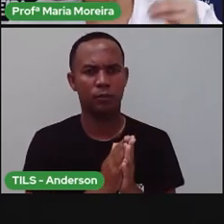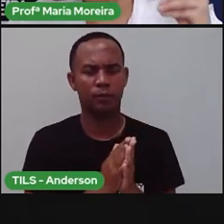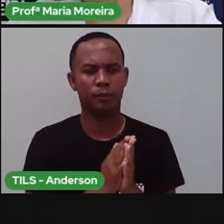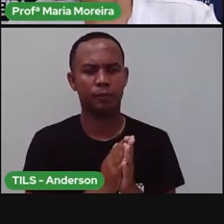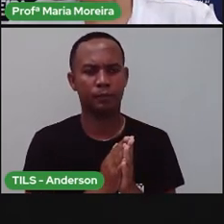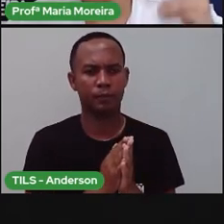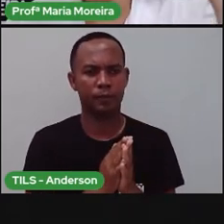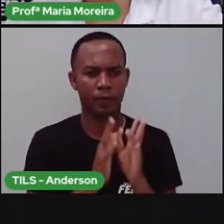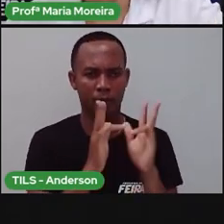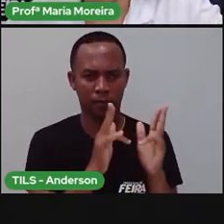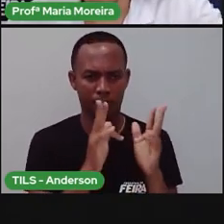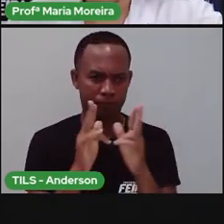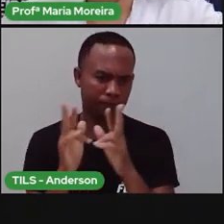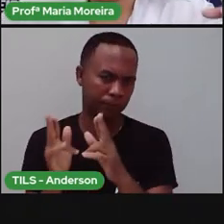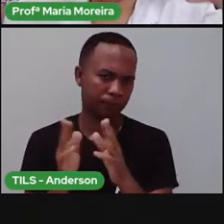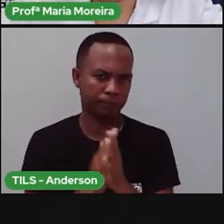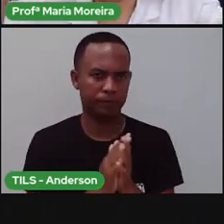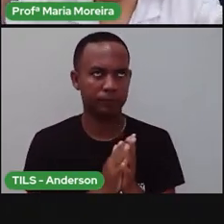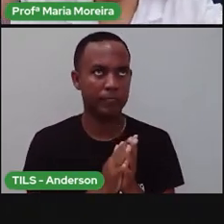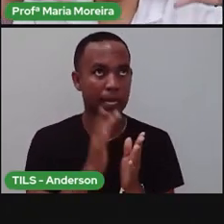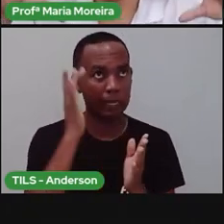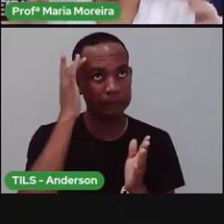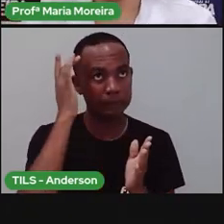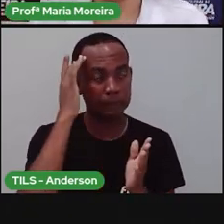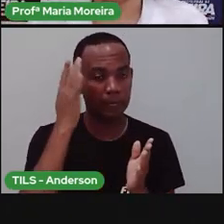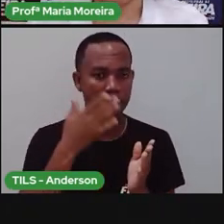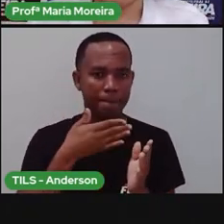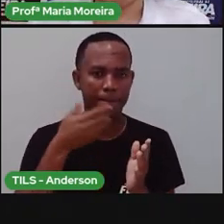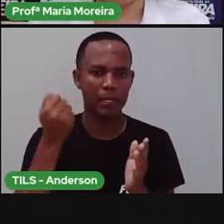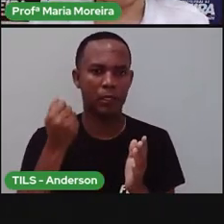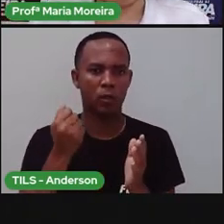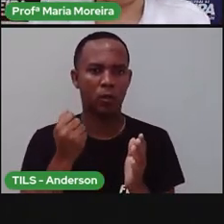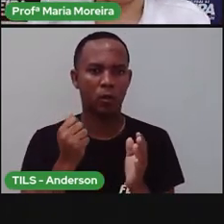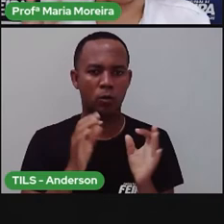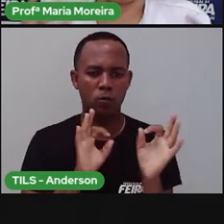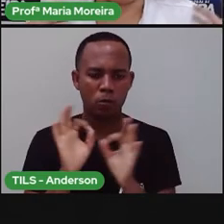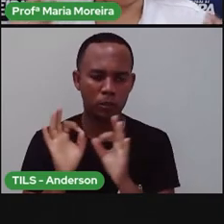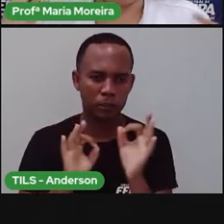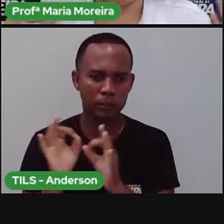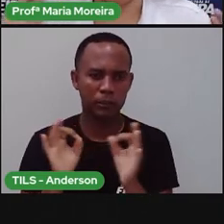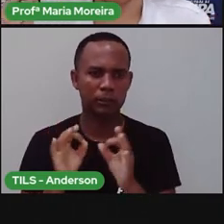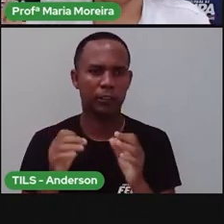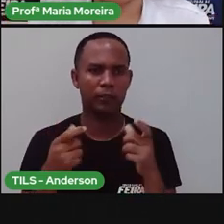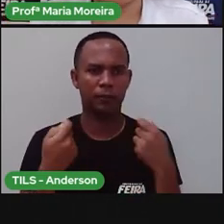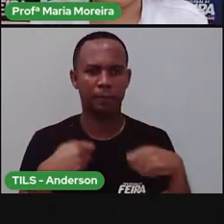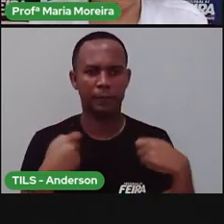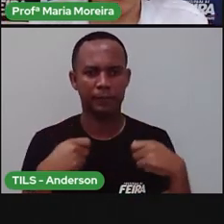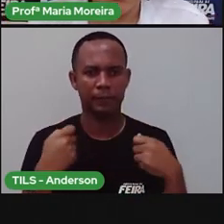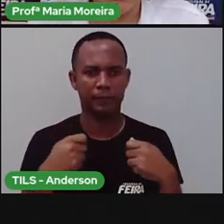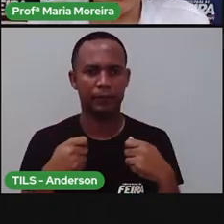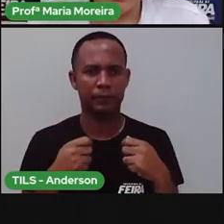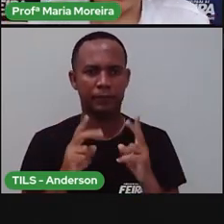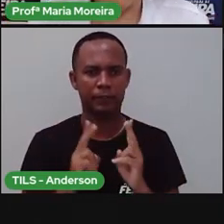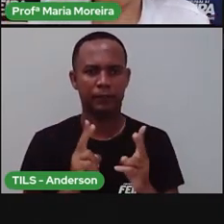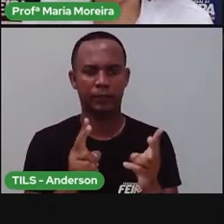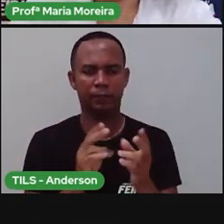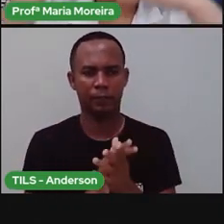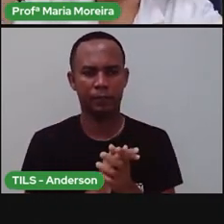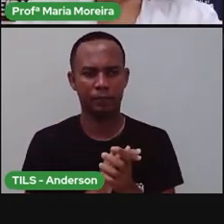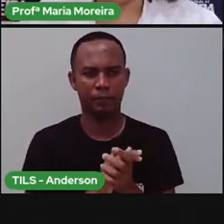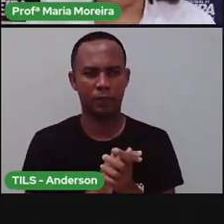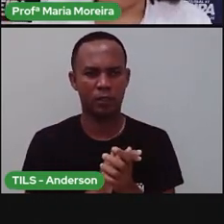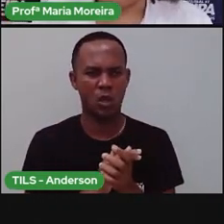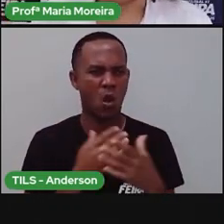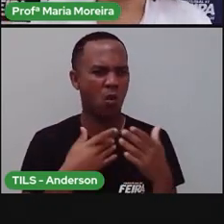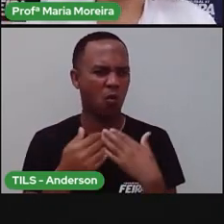acordo com o quê? Com o que ele achar que deva ser organizado. Mas ele precisa, o quê? De uma organização. Certo? Não é